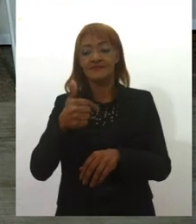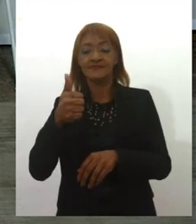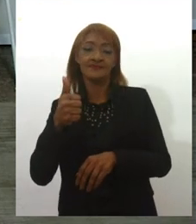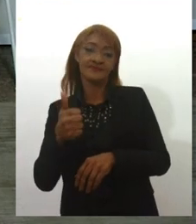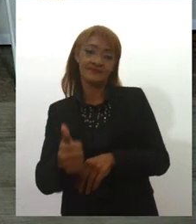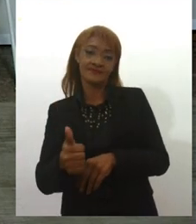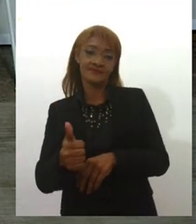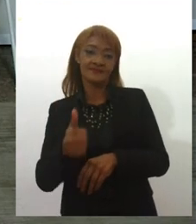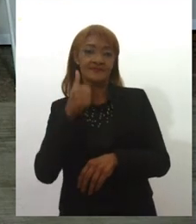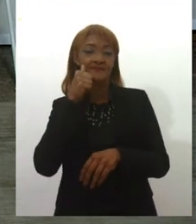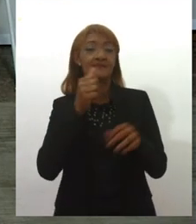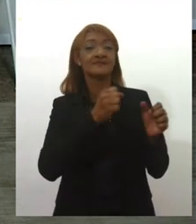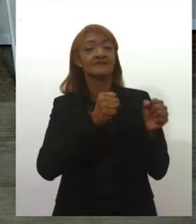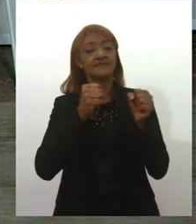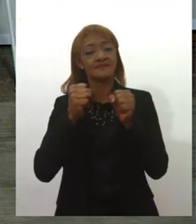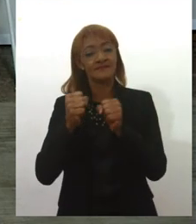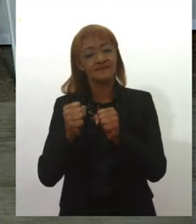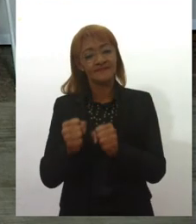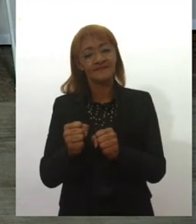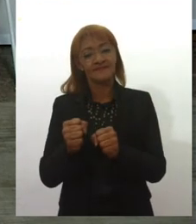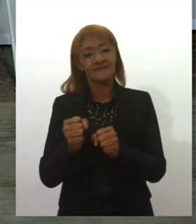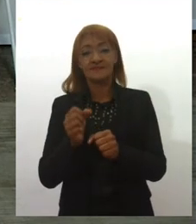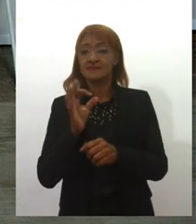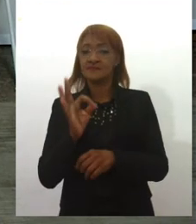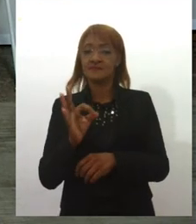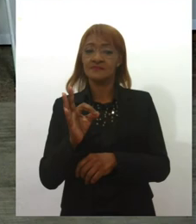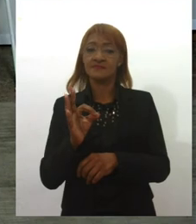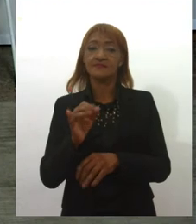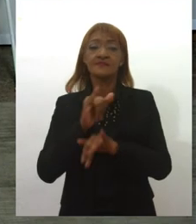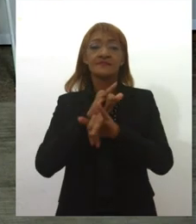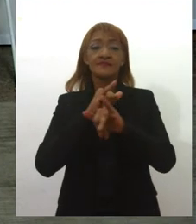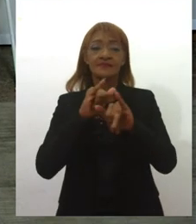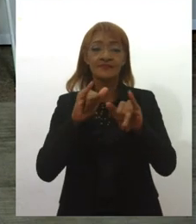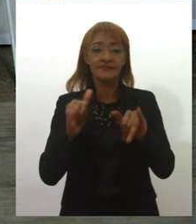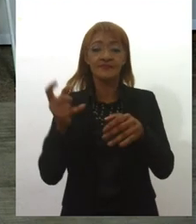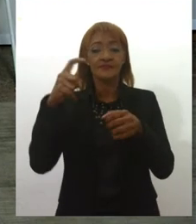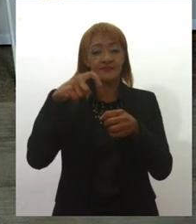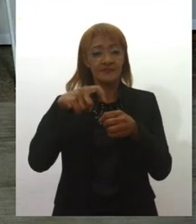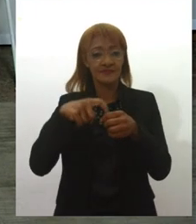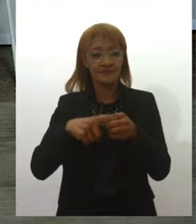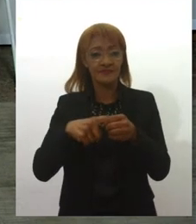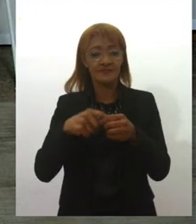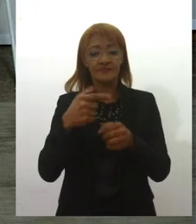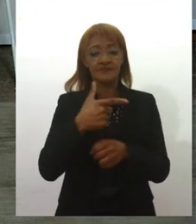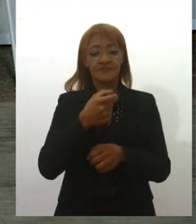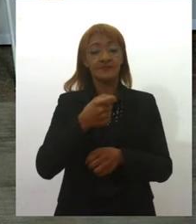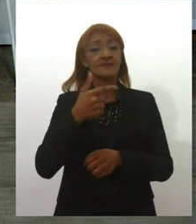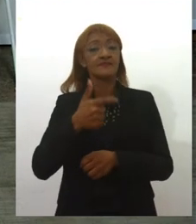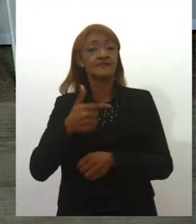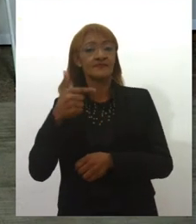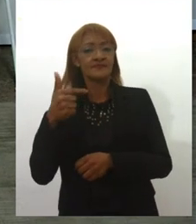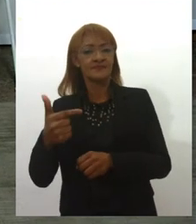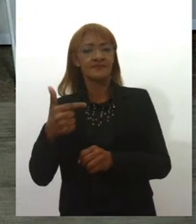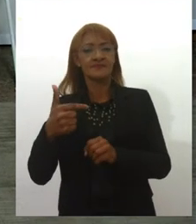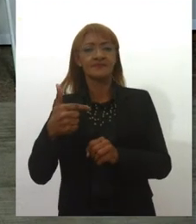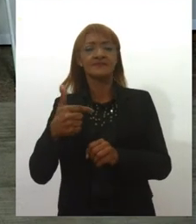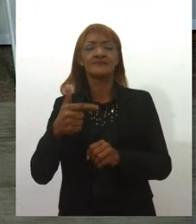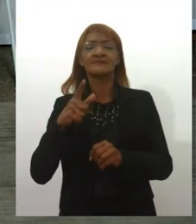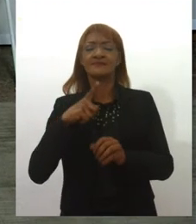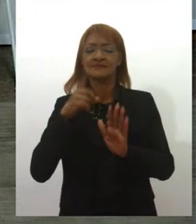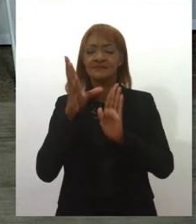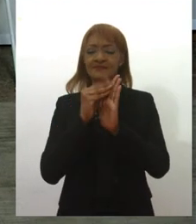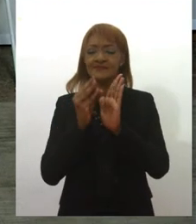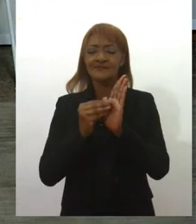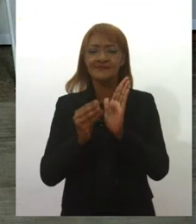programa Elas no Comando, tá? Eu quero dizer que a gente volta em 2022 com bastante conteúdo para